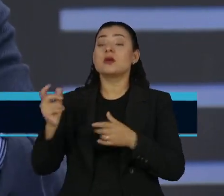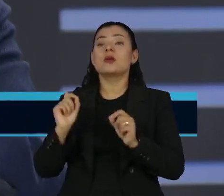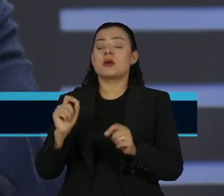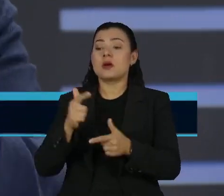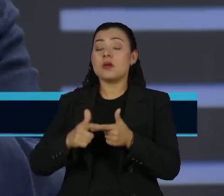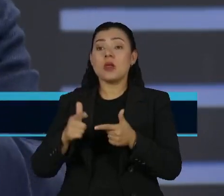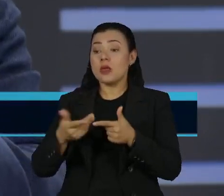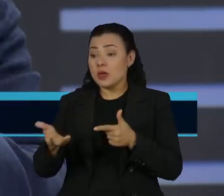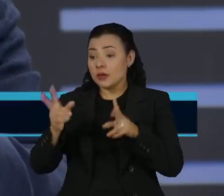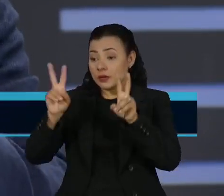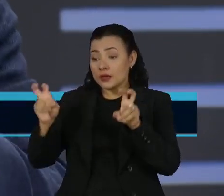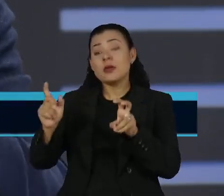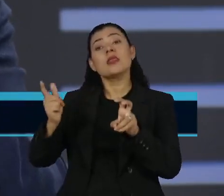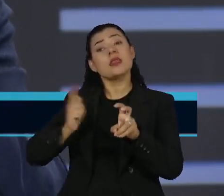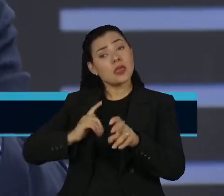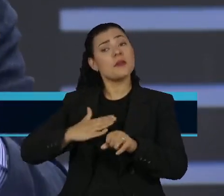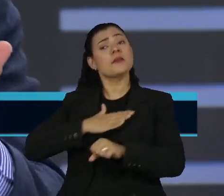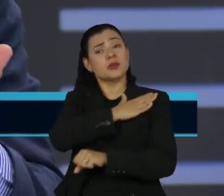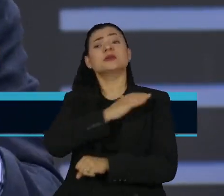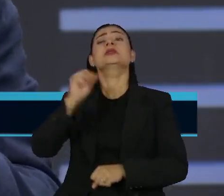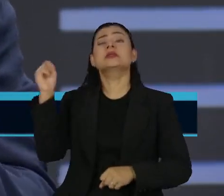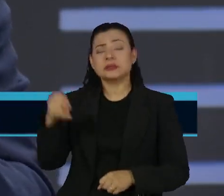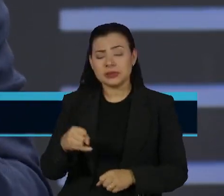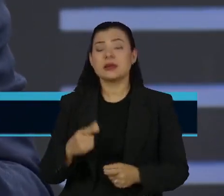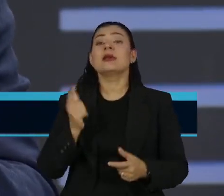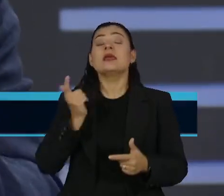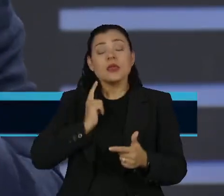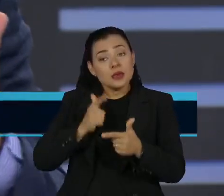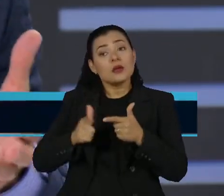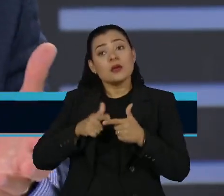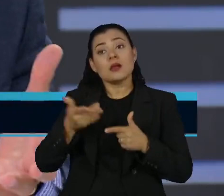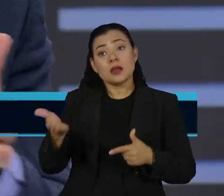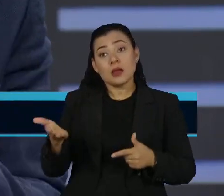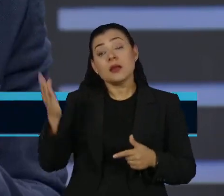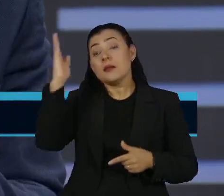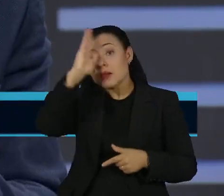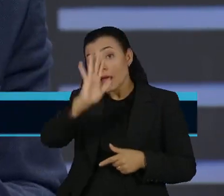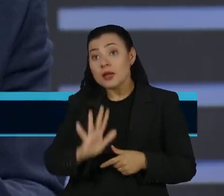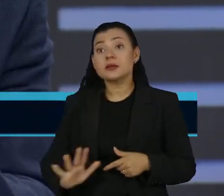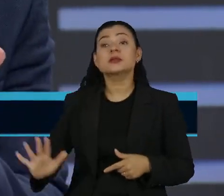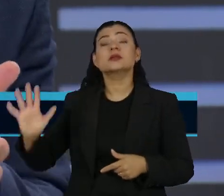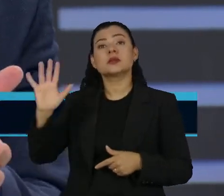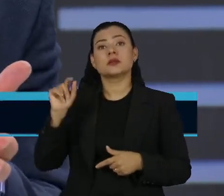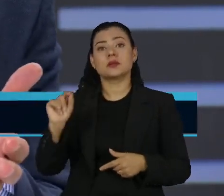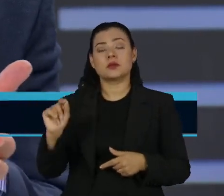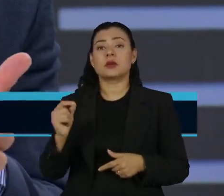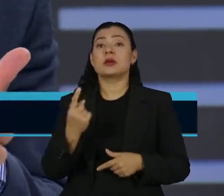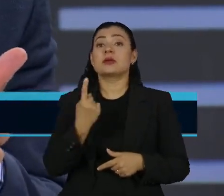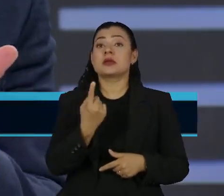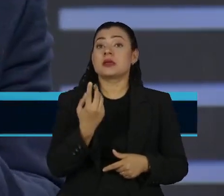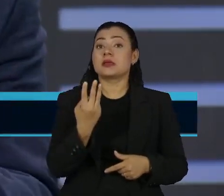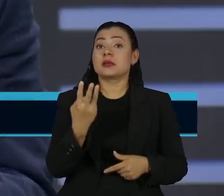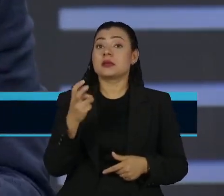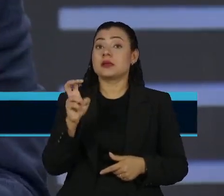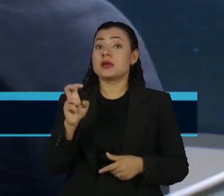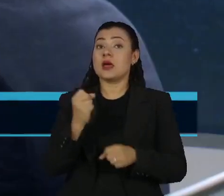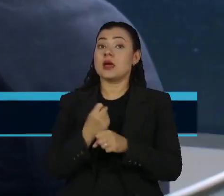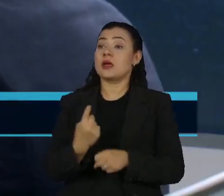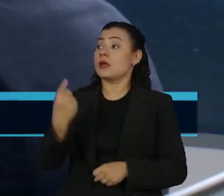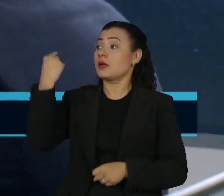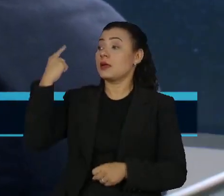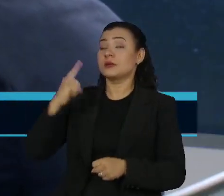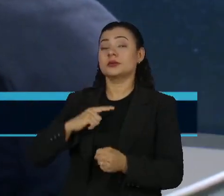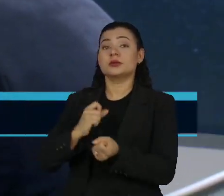existe de fato uma discriminação, existe um problema. Quer dizer, o Brasil, há 135 anos atrás, tinha